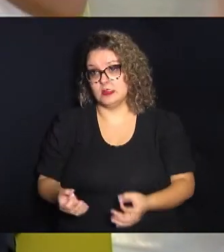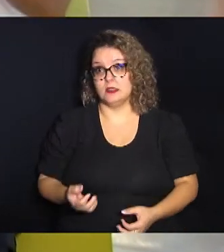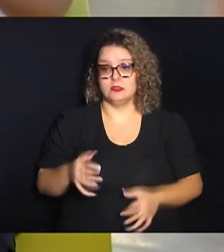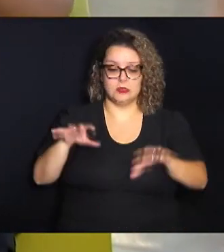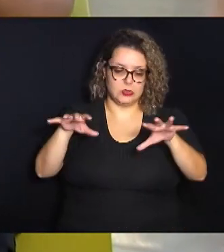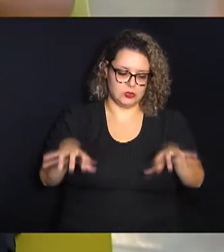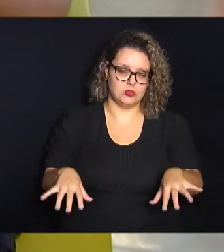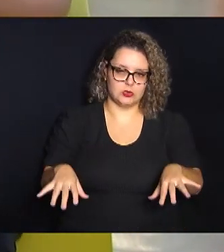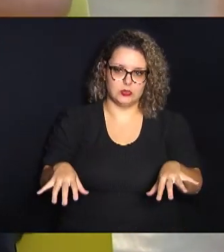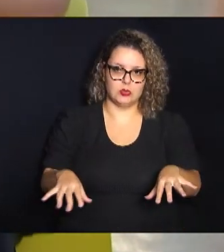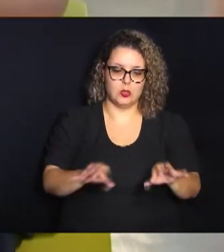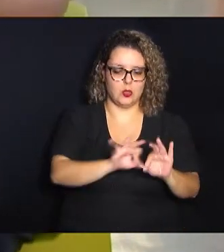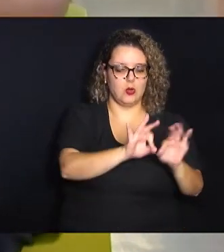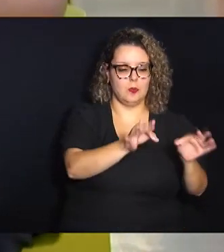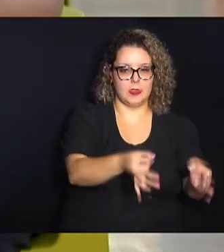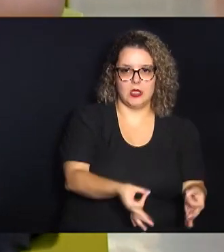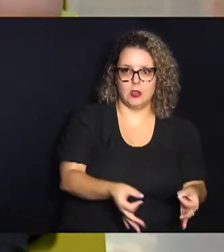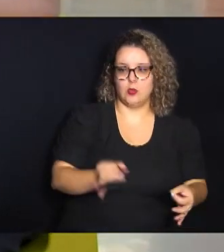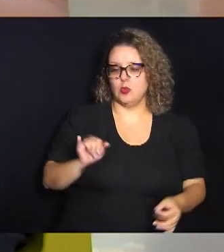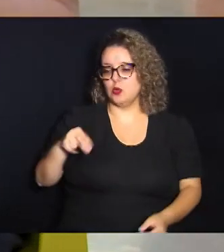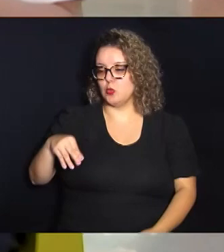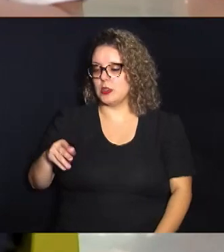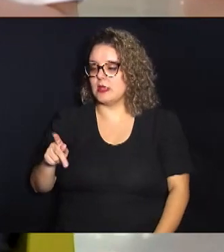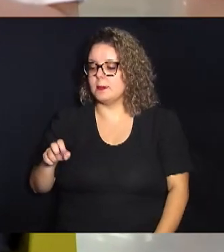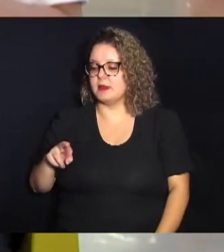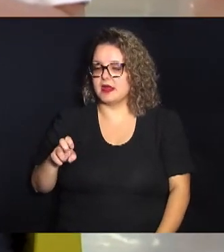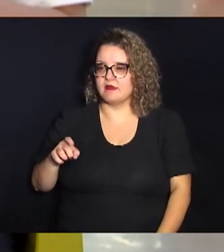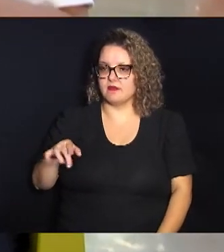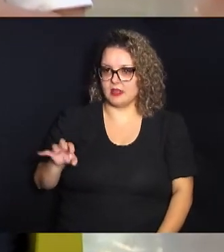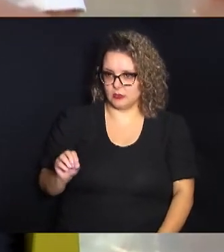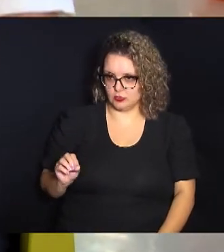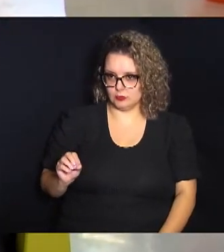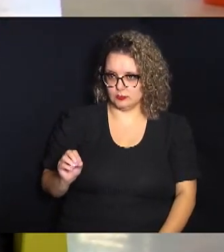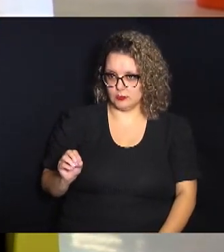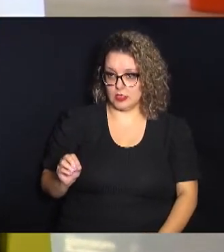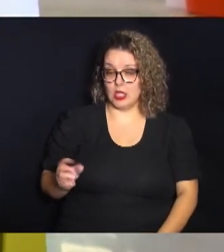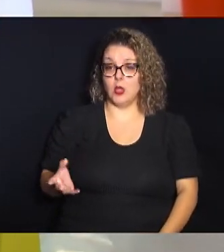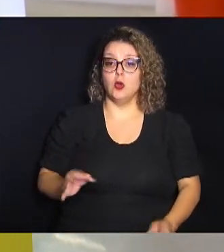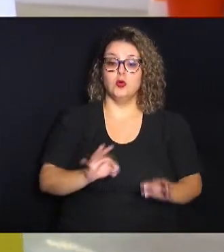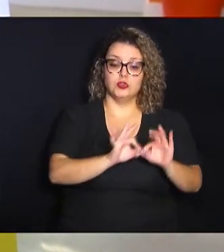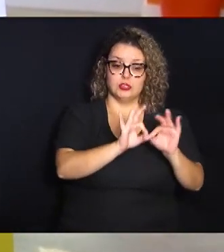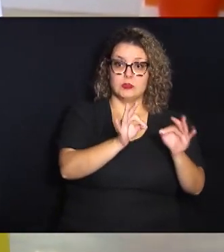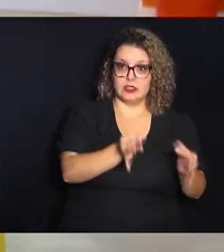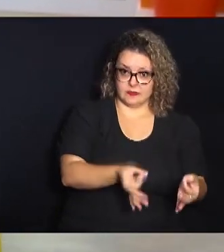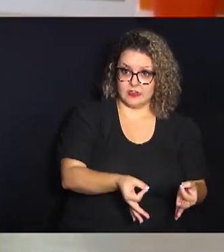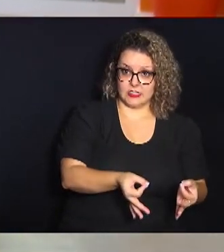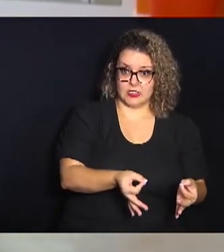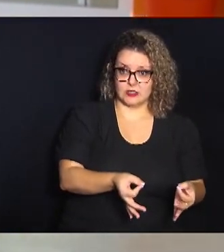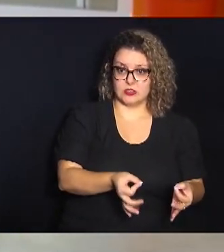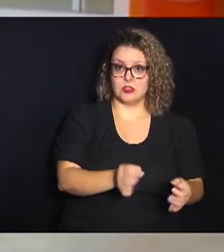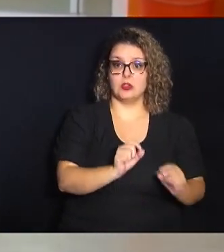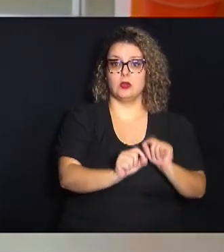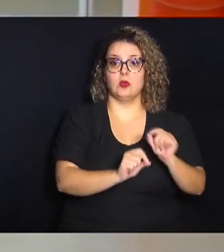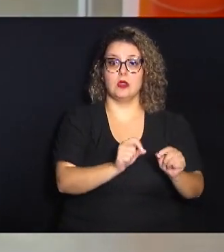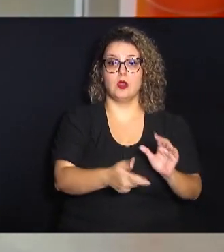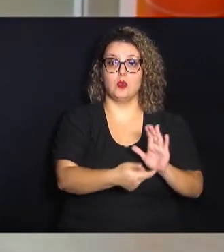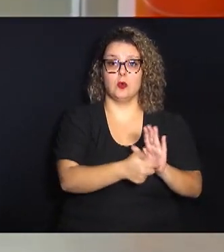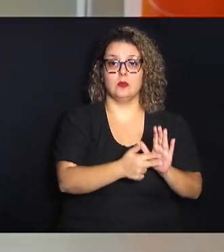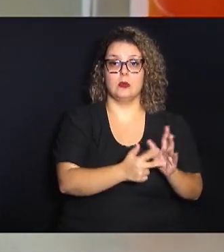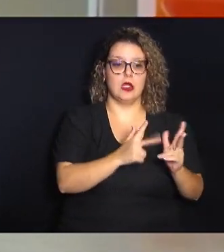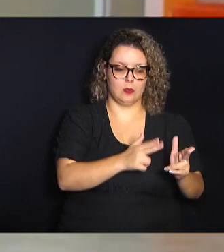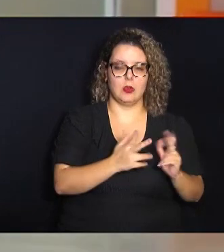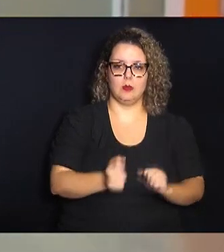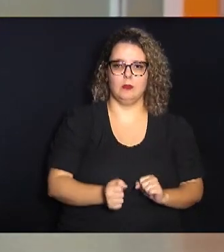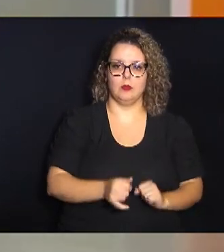né os sinônimos perfeitos e os sinônimos imperfeitos na verdade nos sinônimos perfeitos são aqueles um que o significado é igual